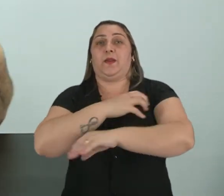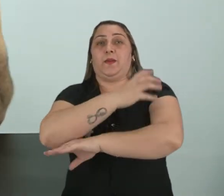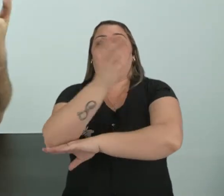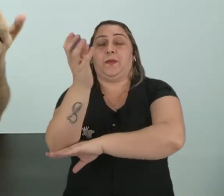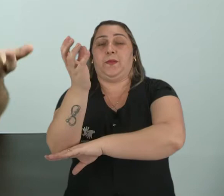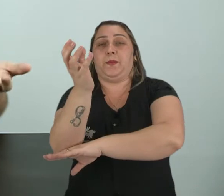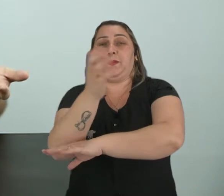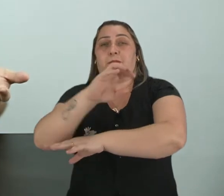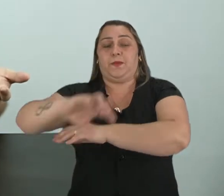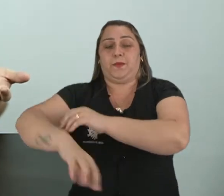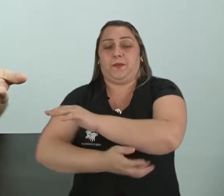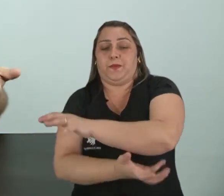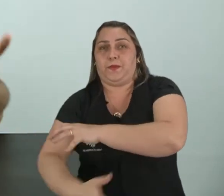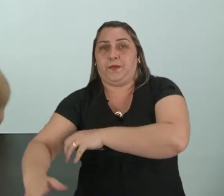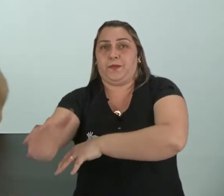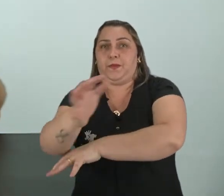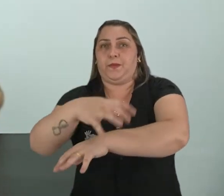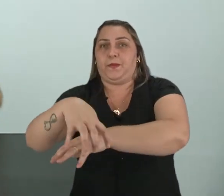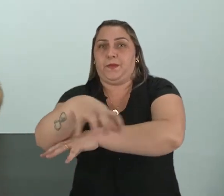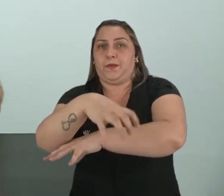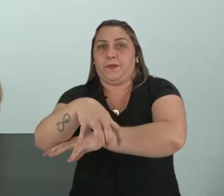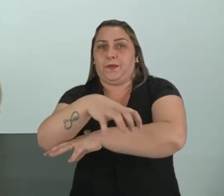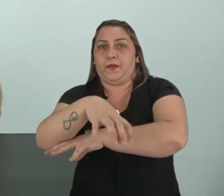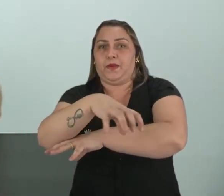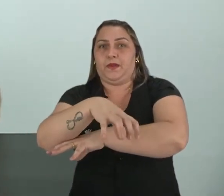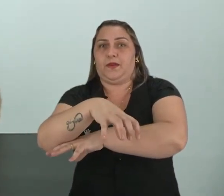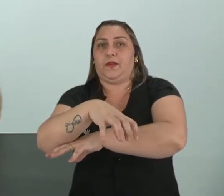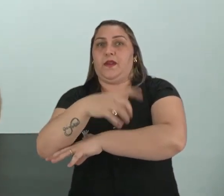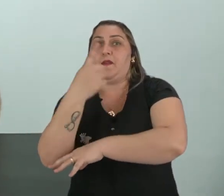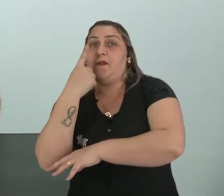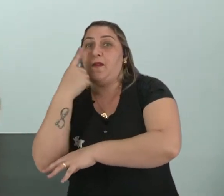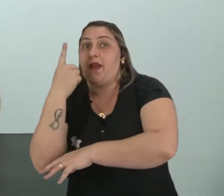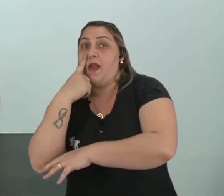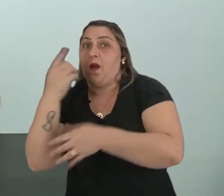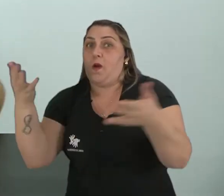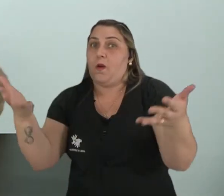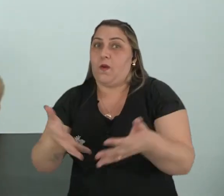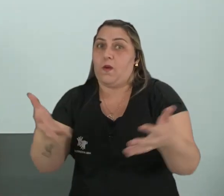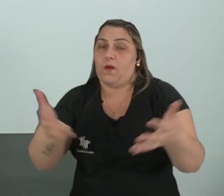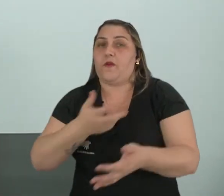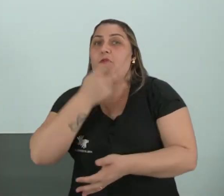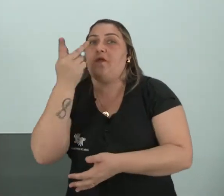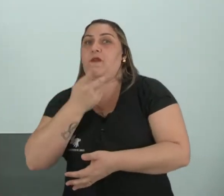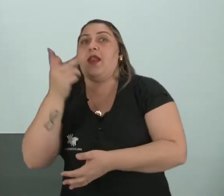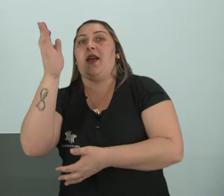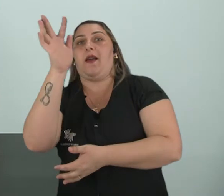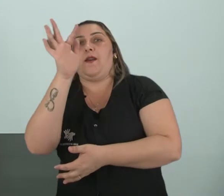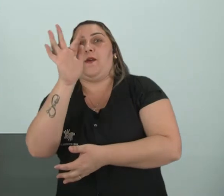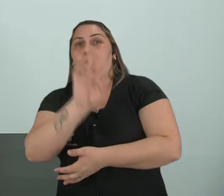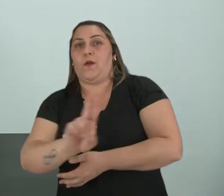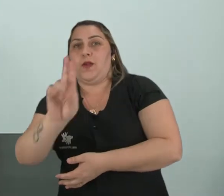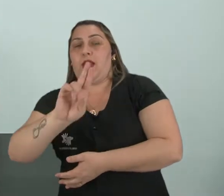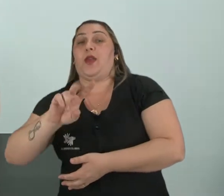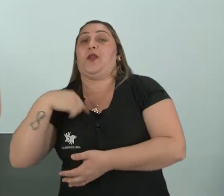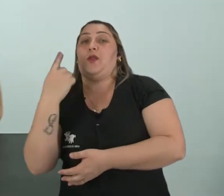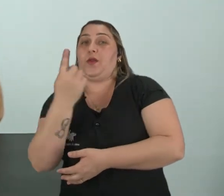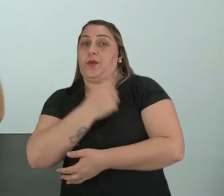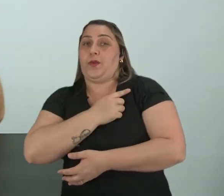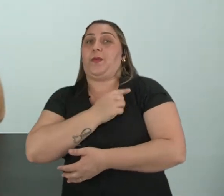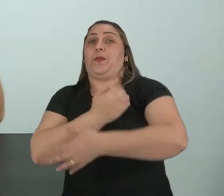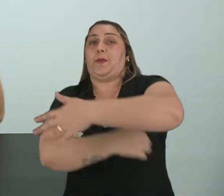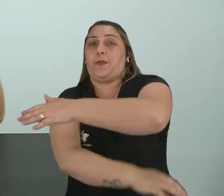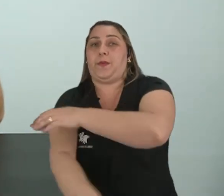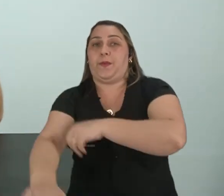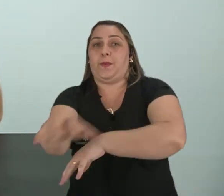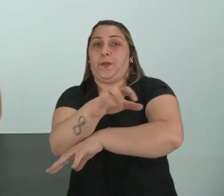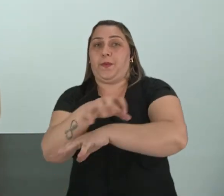dizer o Os animais. E nós vamos hoje falar, usar essa aula pra falar também dos nossos animais, da nossa fauna